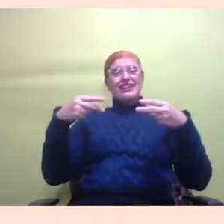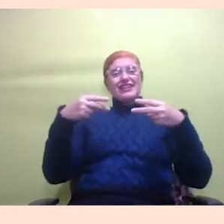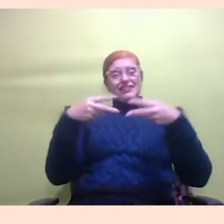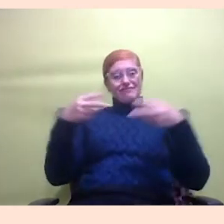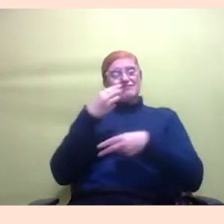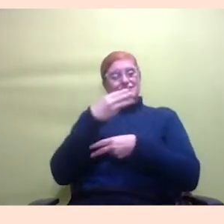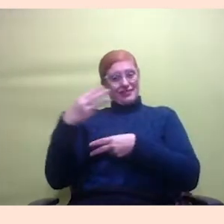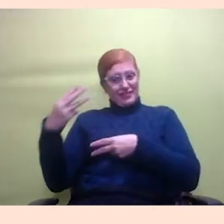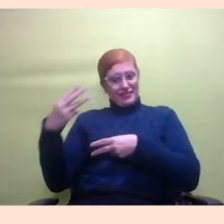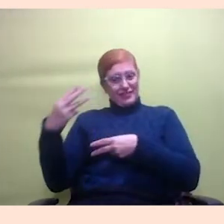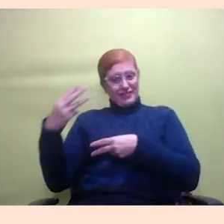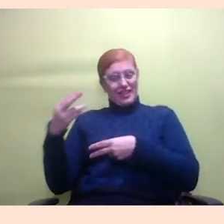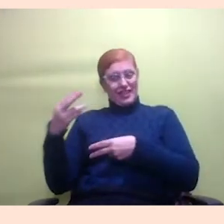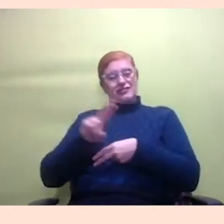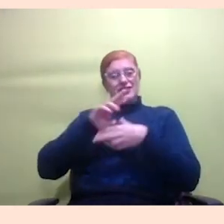a gente